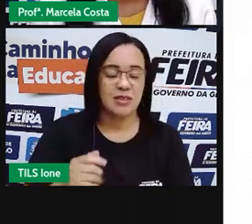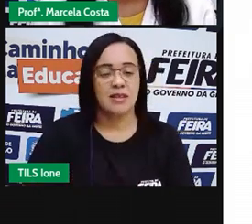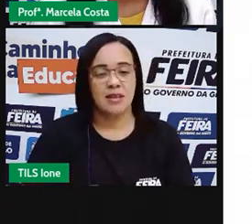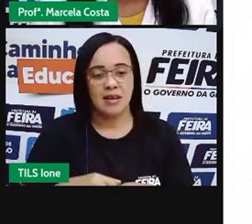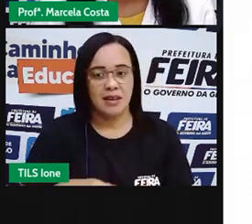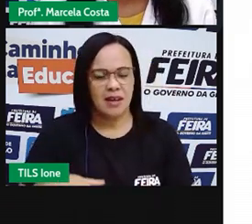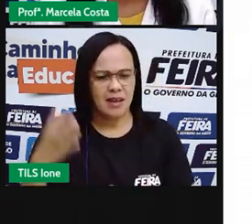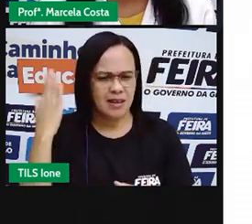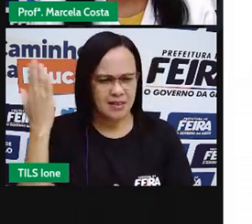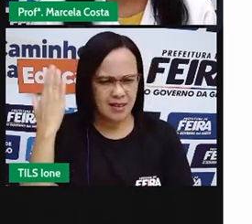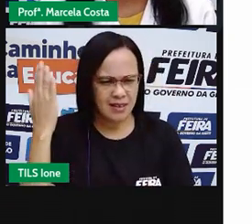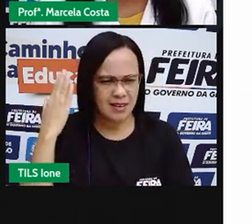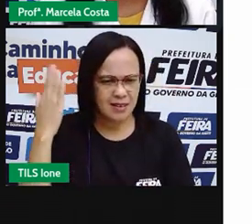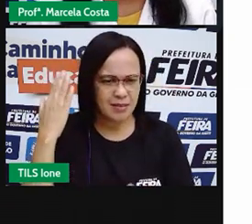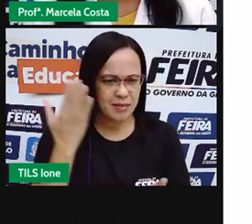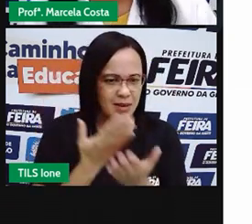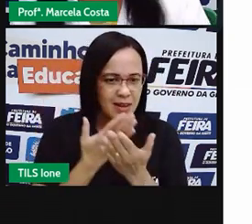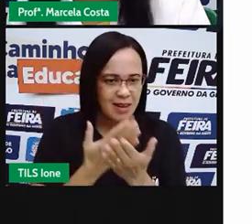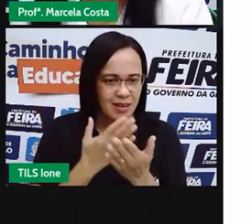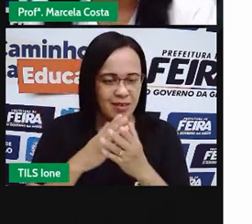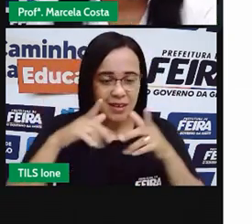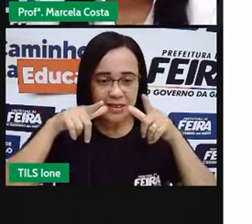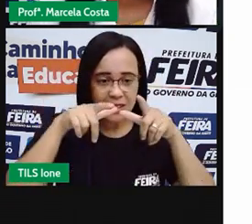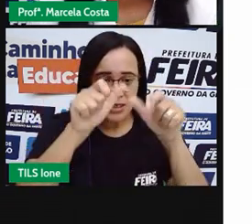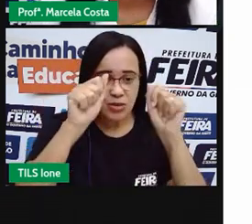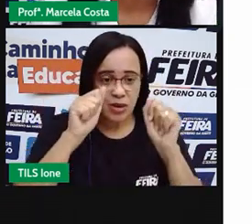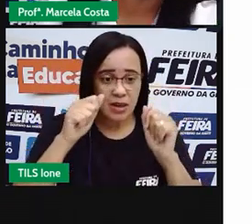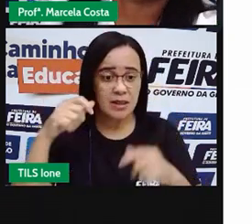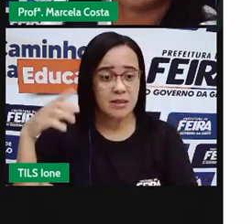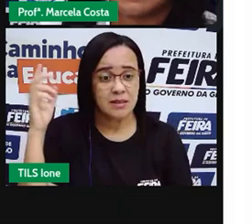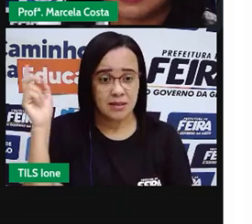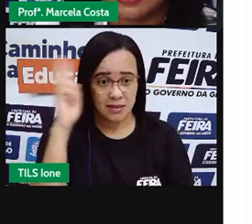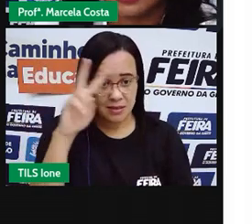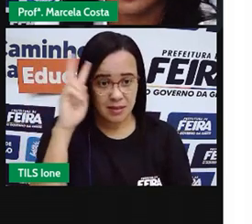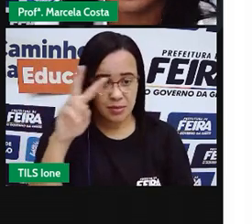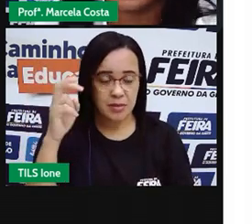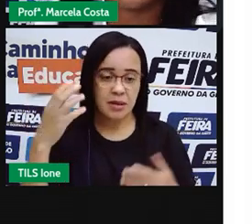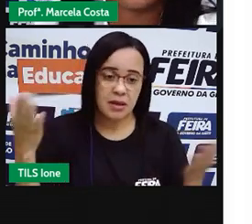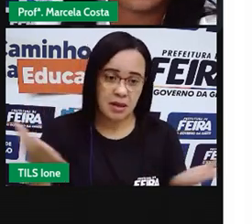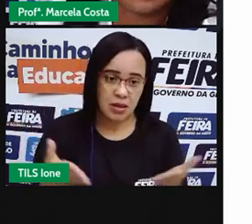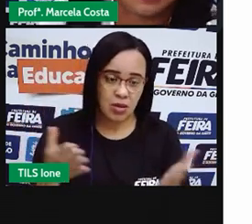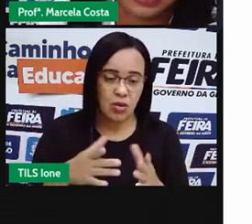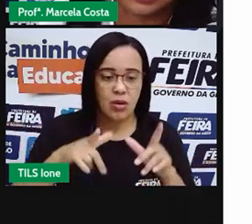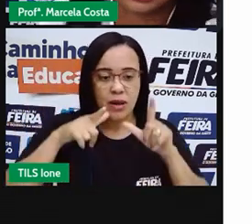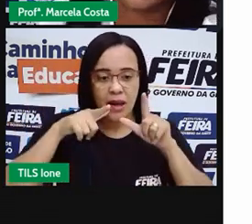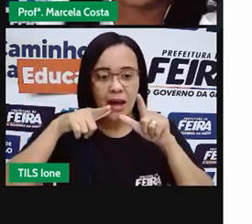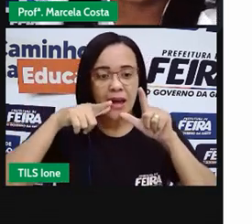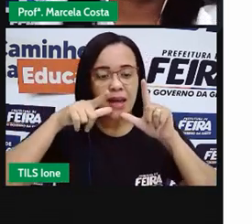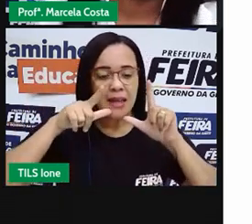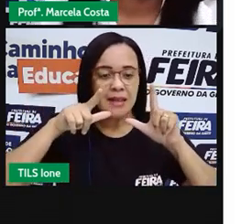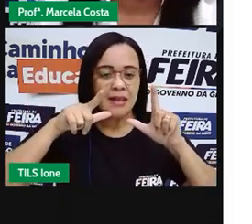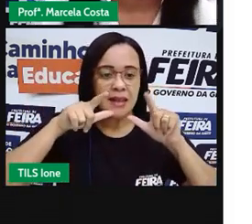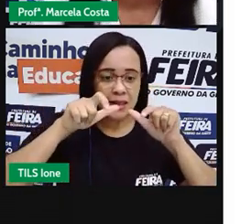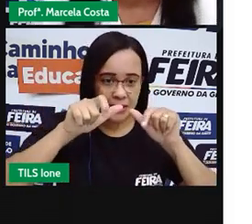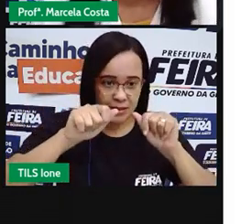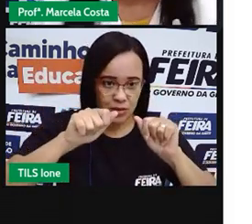passada de linguagem, lembra? Então, deixa eu pegar aqui o livro para a gente